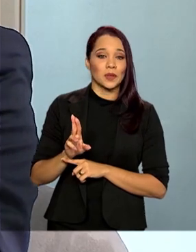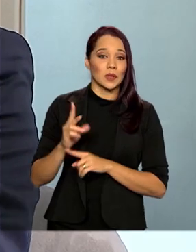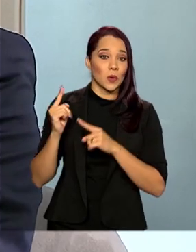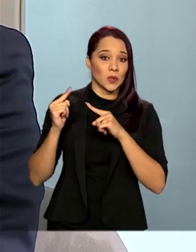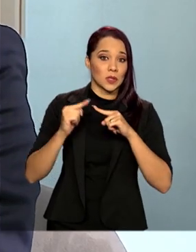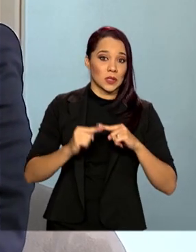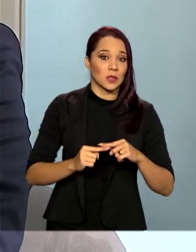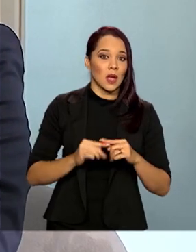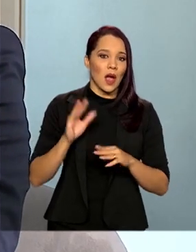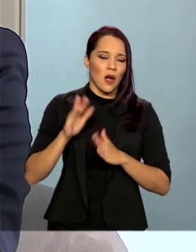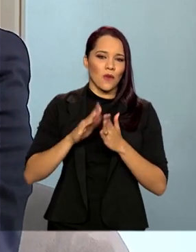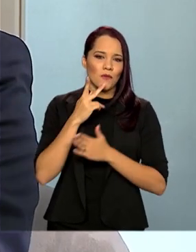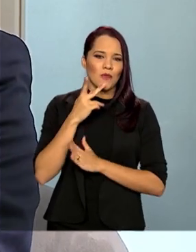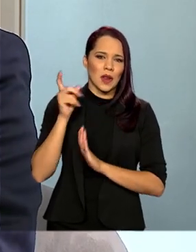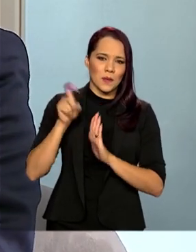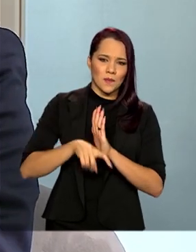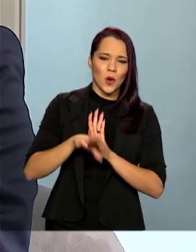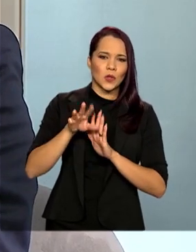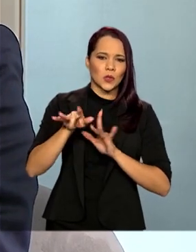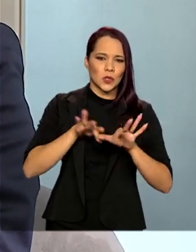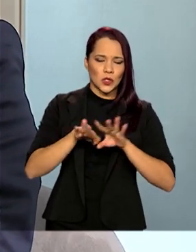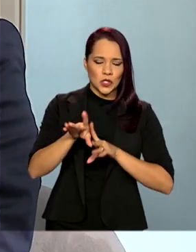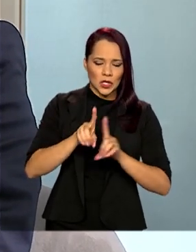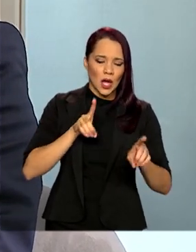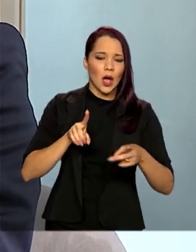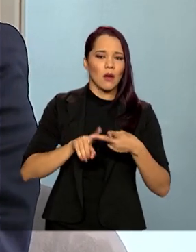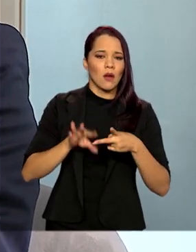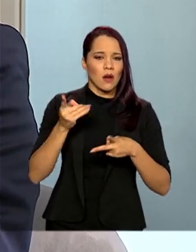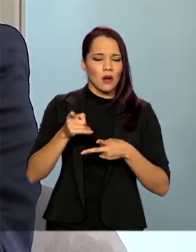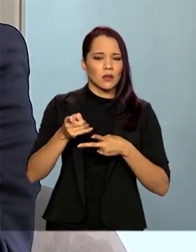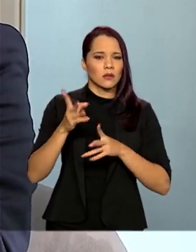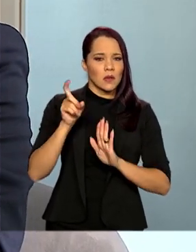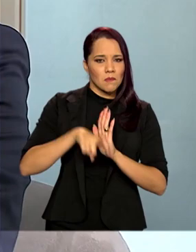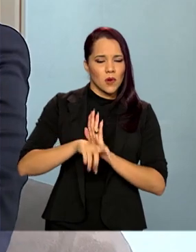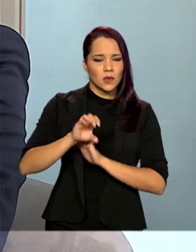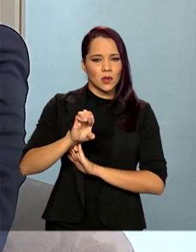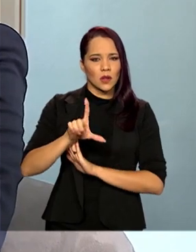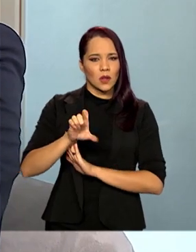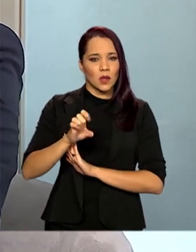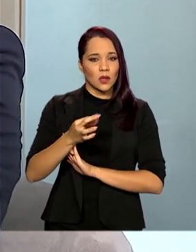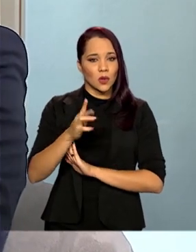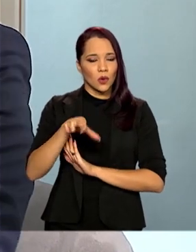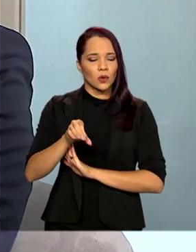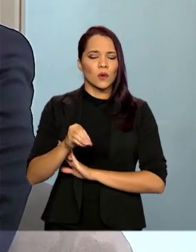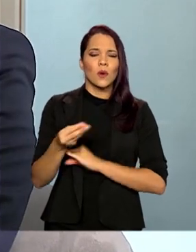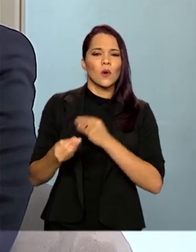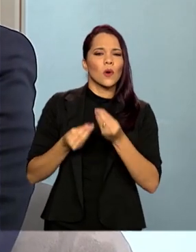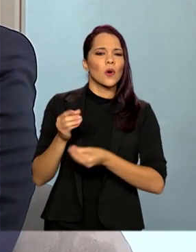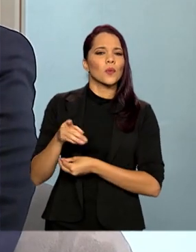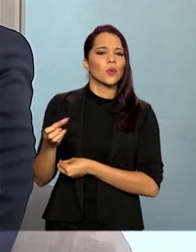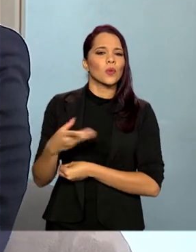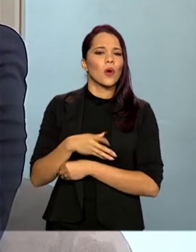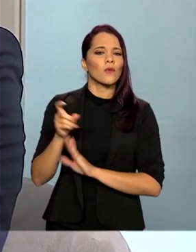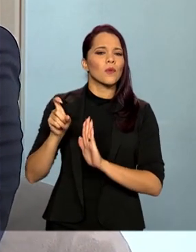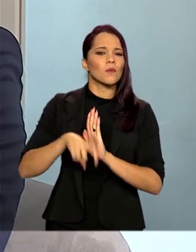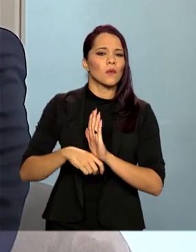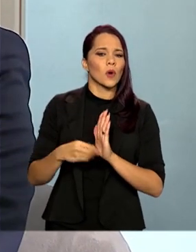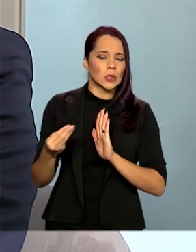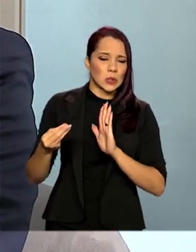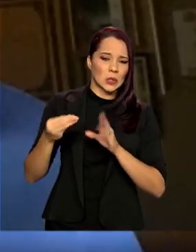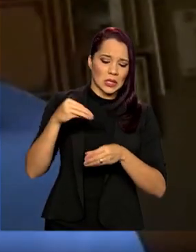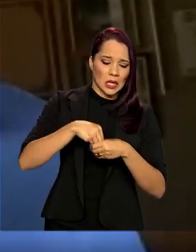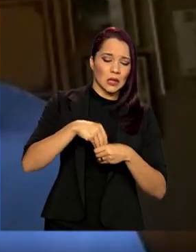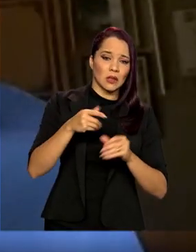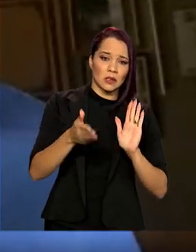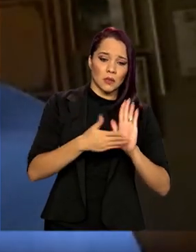alguns chamam de imposto digital, outros de imposto eletrônico, e aí a questão é como é que ficaria esse novo imposto dentro dessas